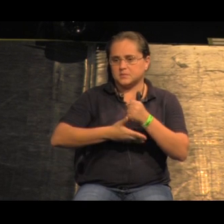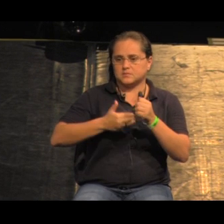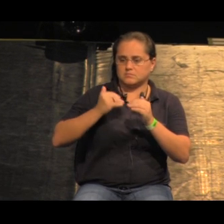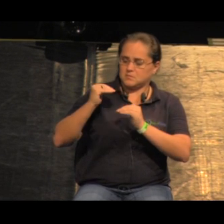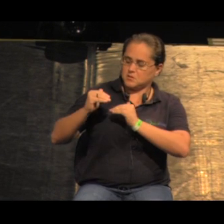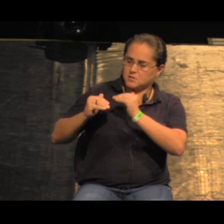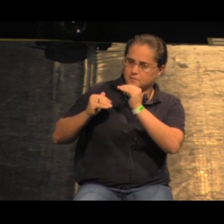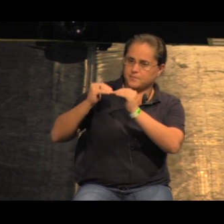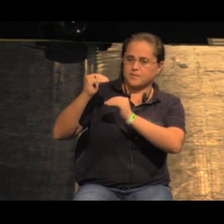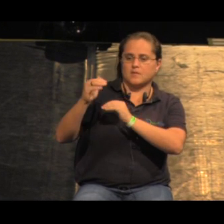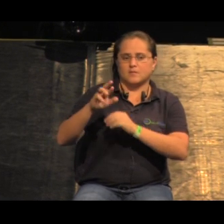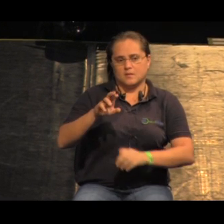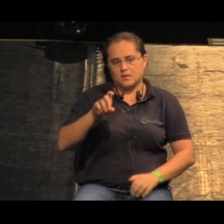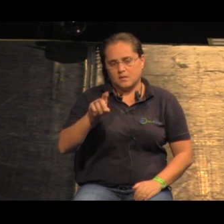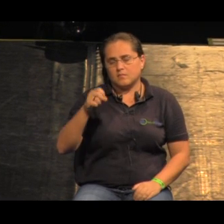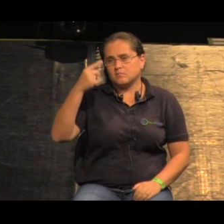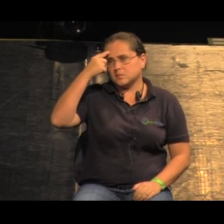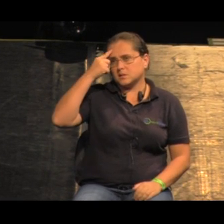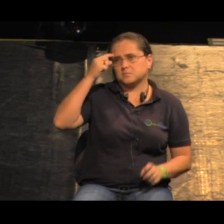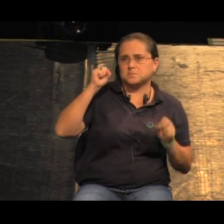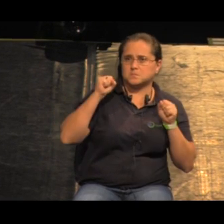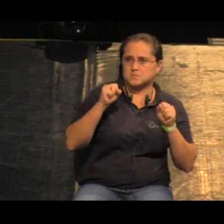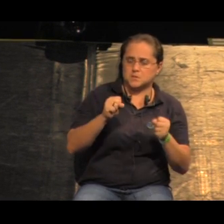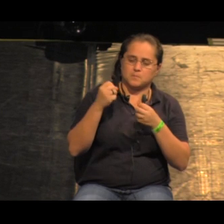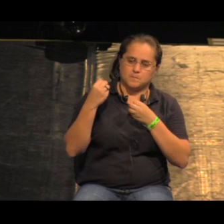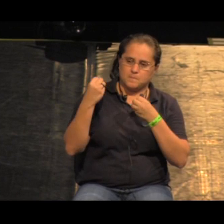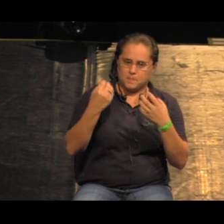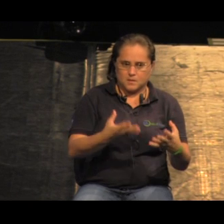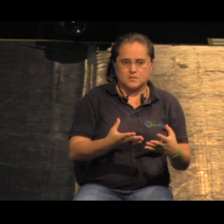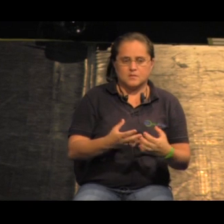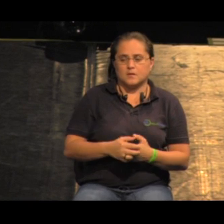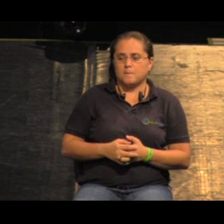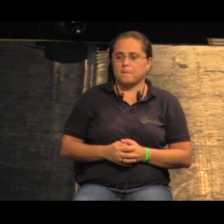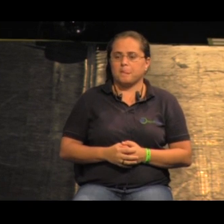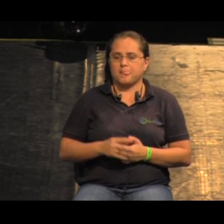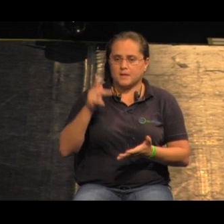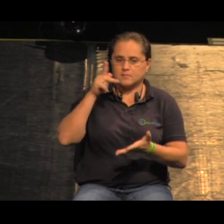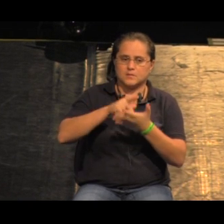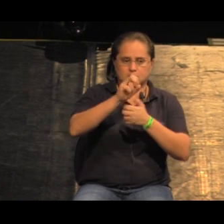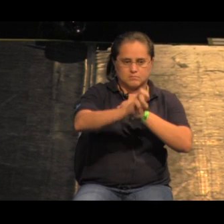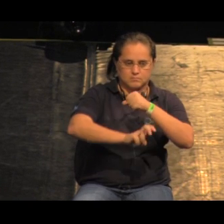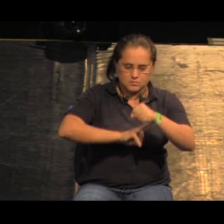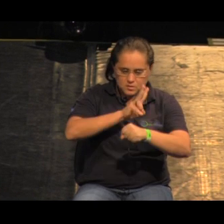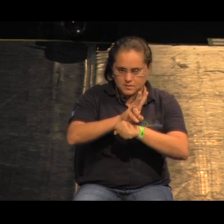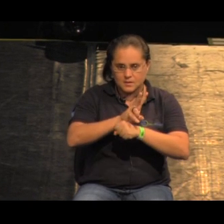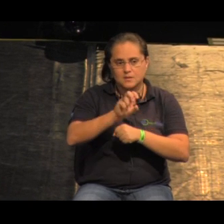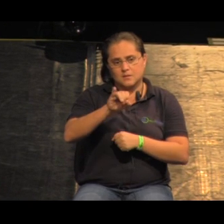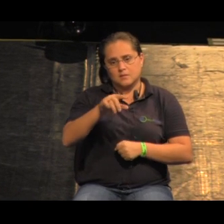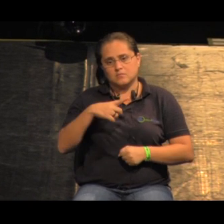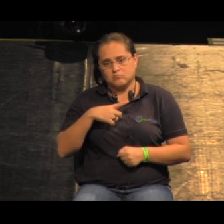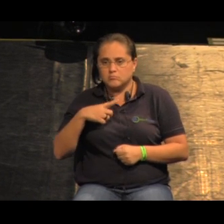lançar essa rede pensando que só é possível conceber uma utopia sustentável se você estiver